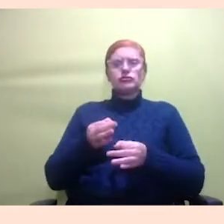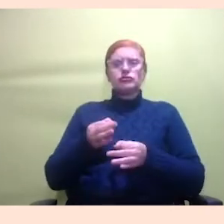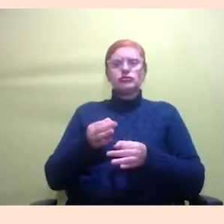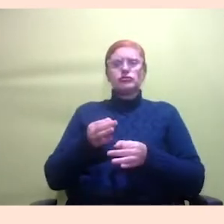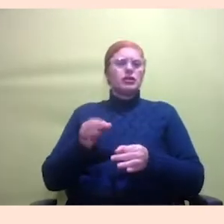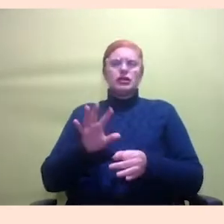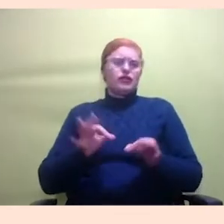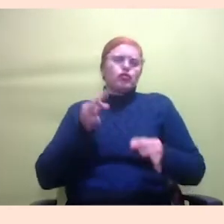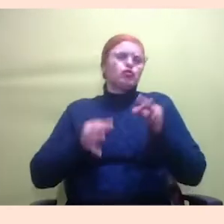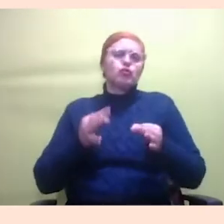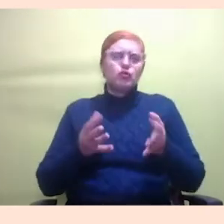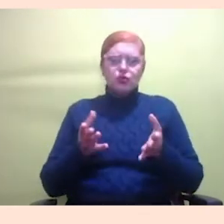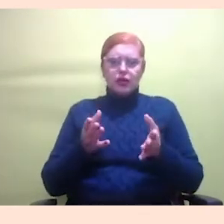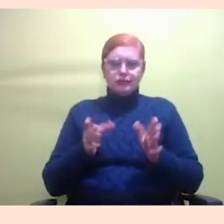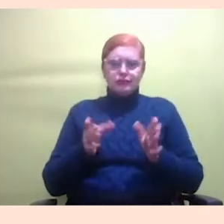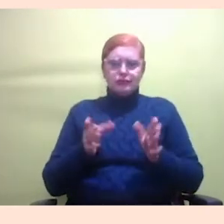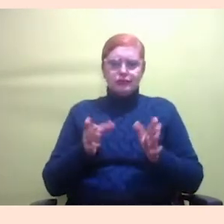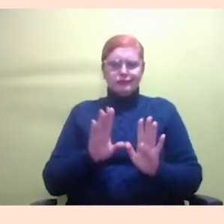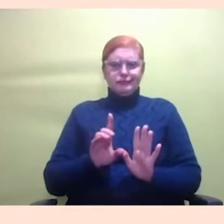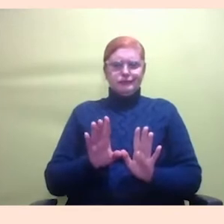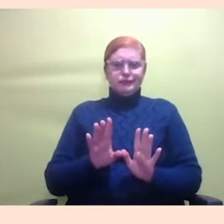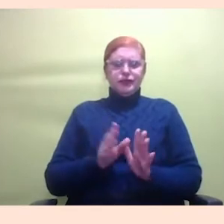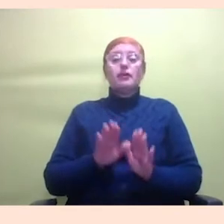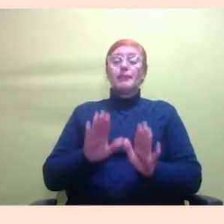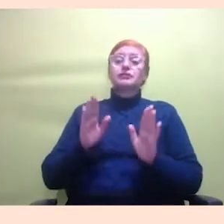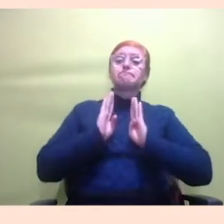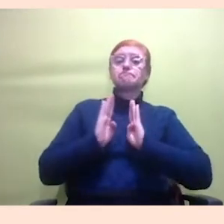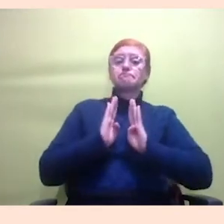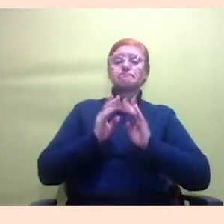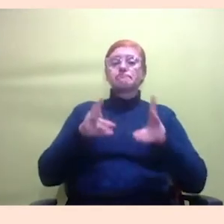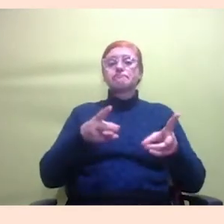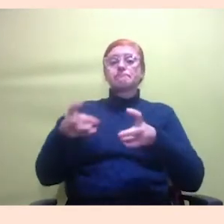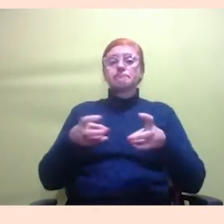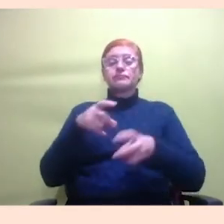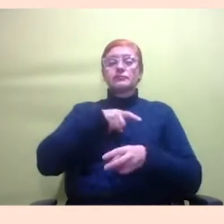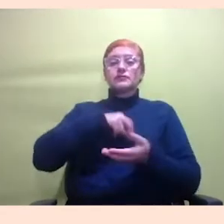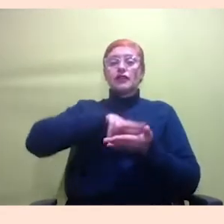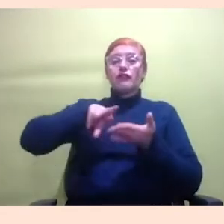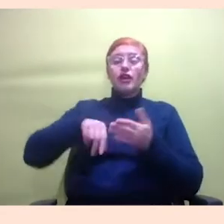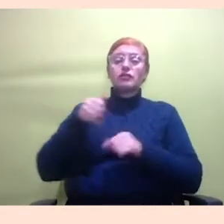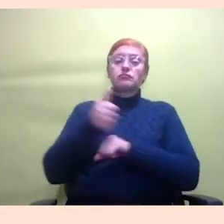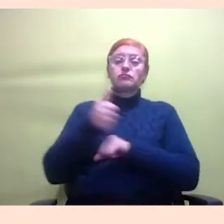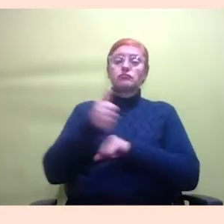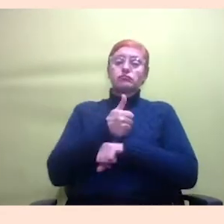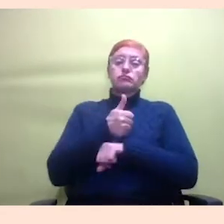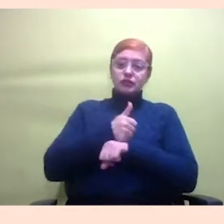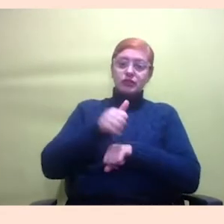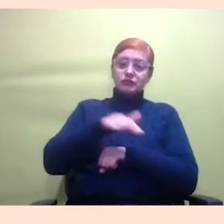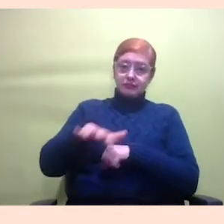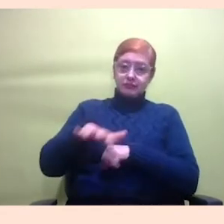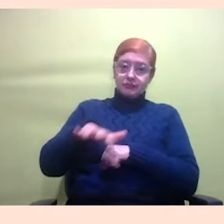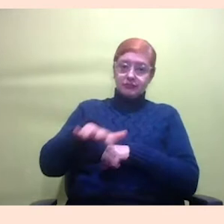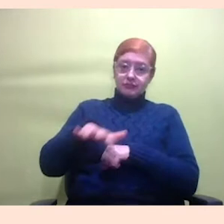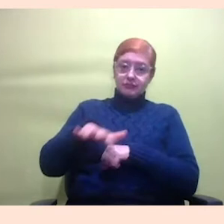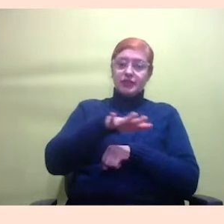esse. Só que nesse período a gente começou a perceber que existiam vários profissionais da área, tanto do direito como do serviço social como da